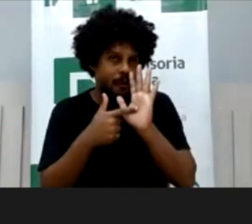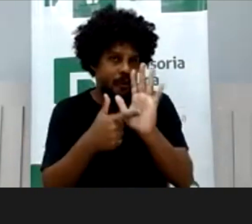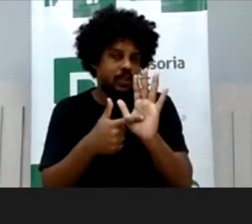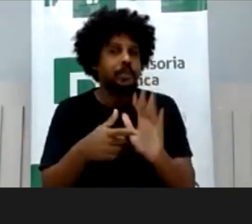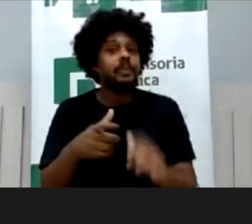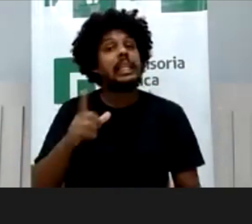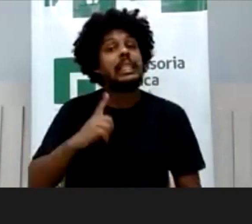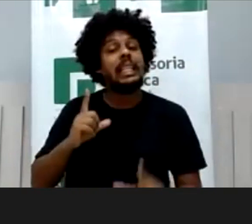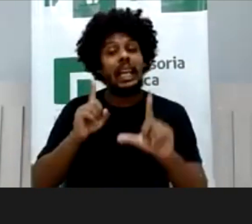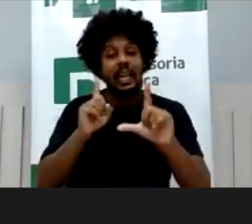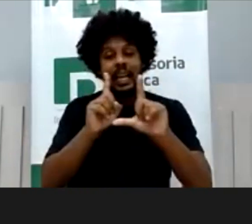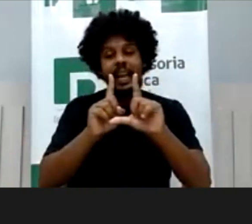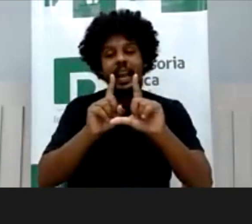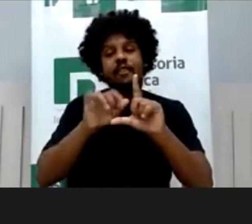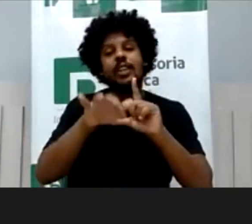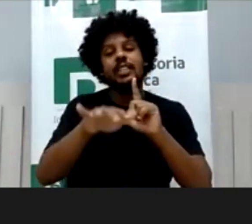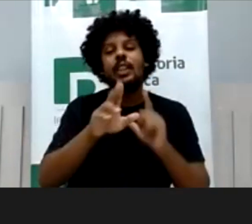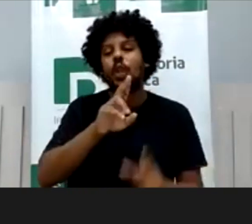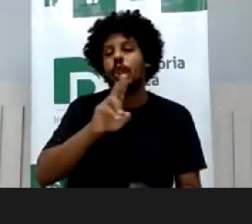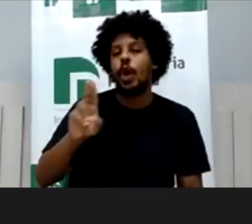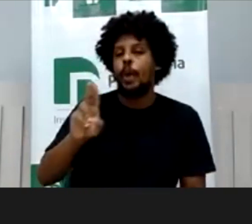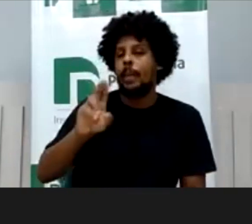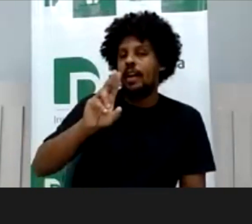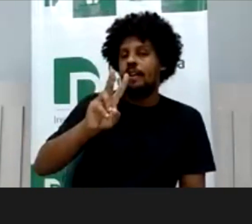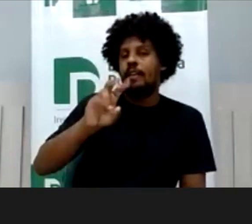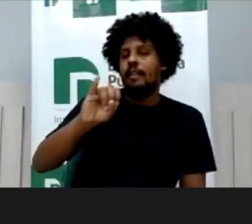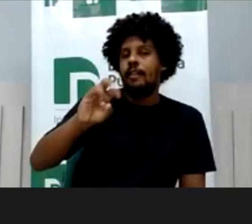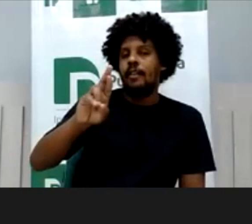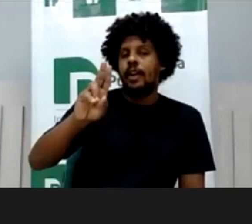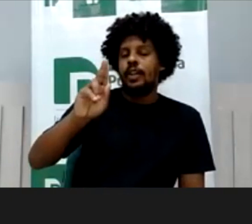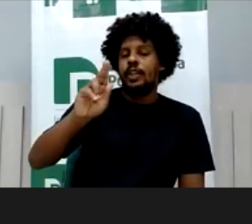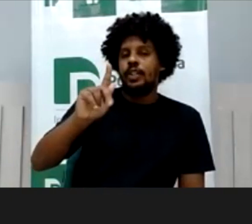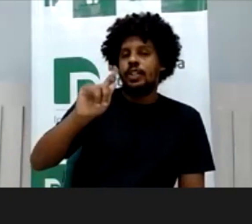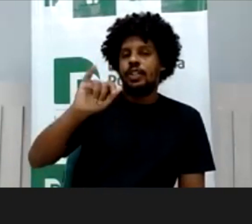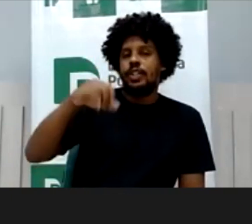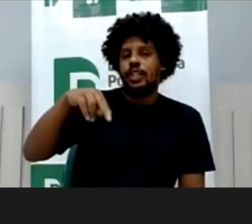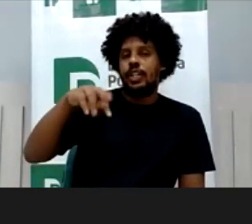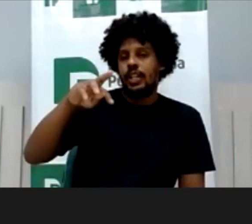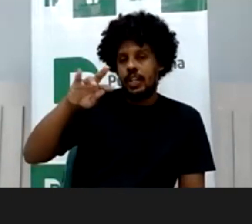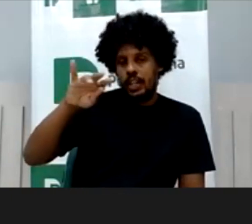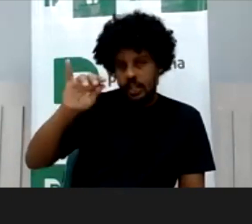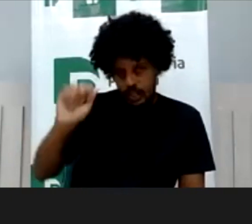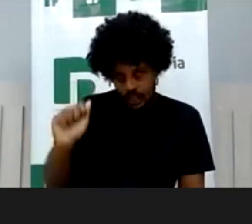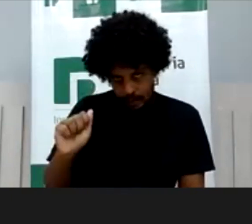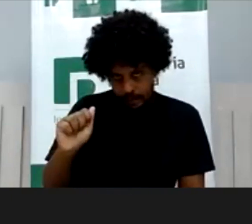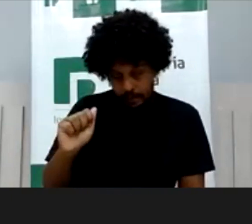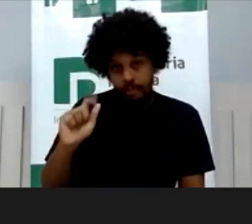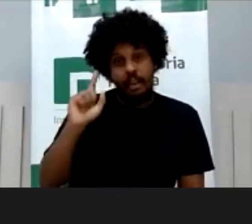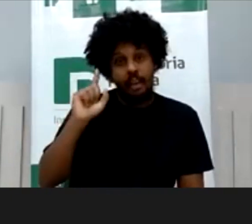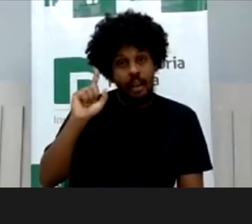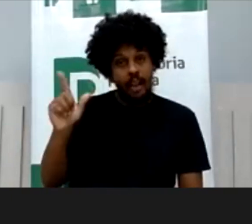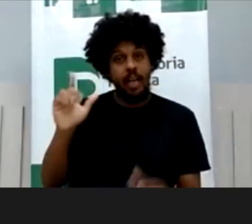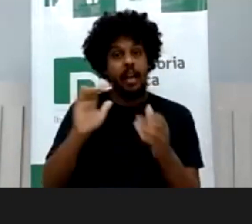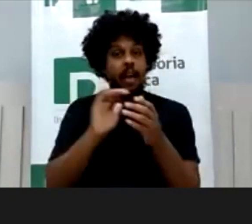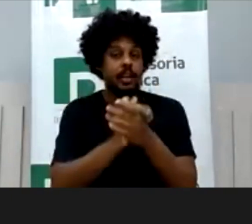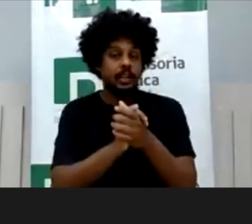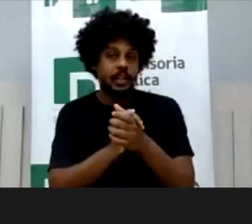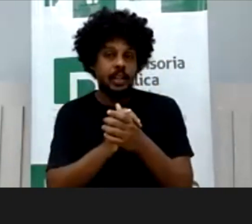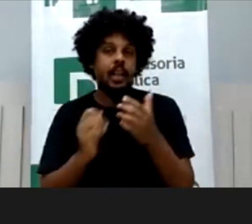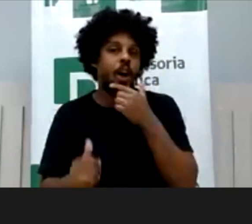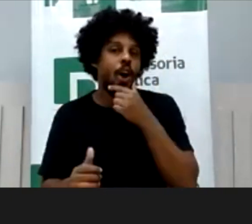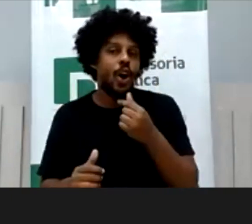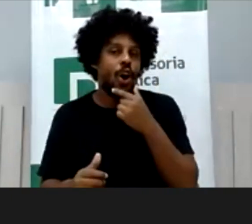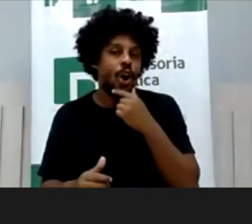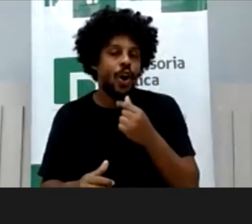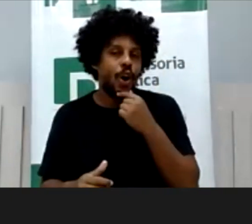influenciadora chamada Virginia, Virginia é mulher do Zé Felipe que é filho de Leonardo, Virginia é uma mulher com um